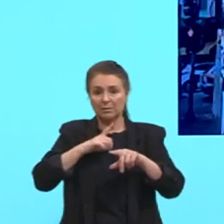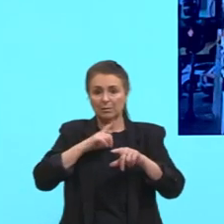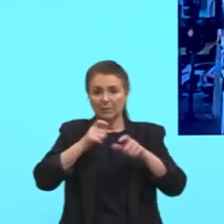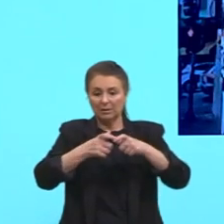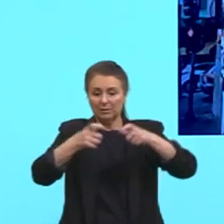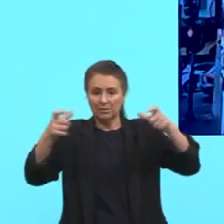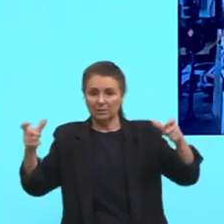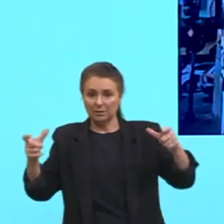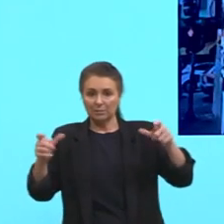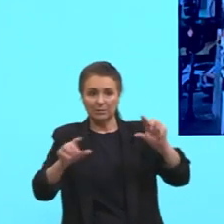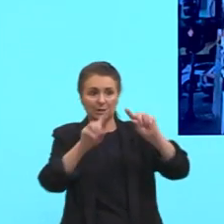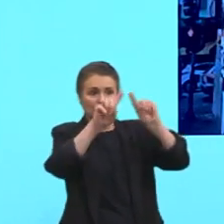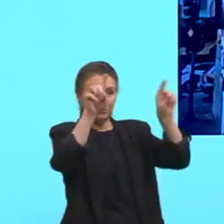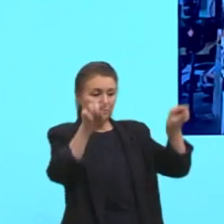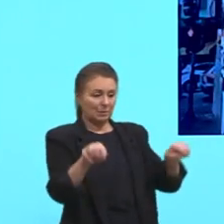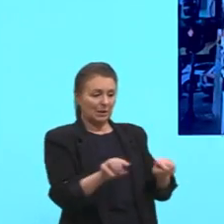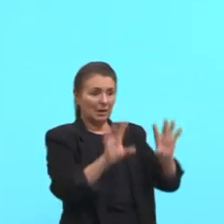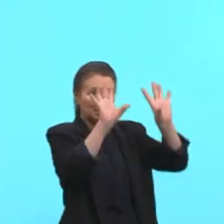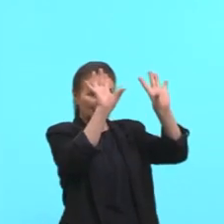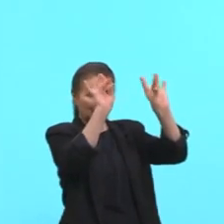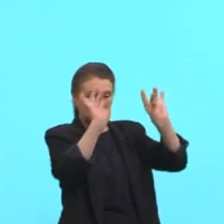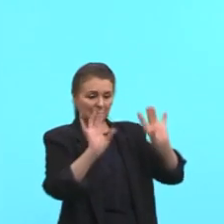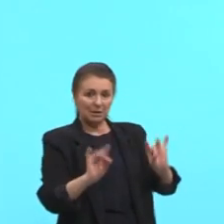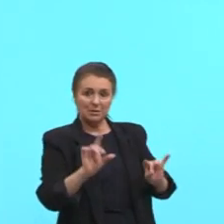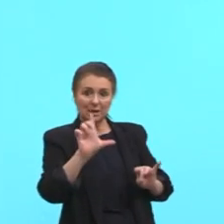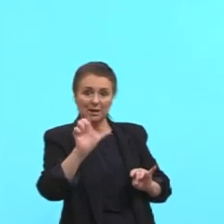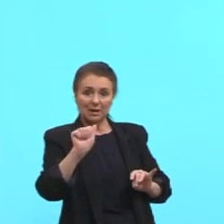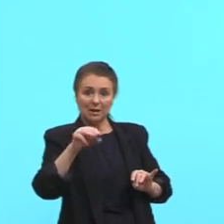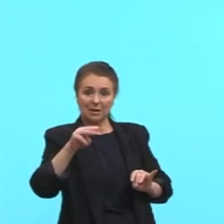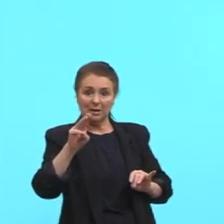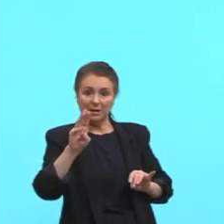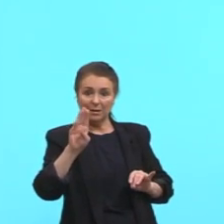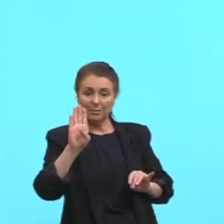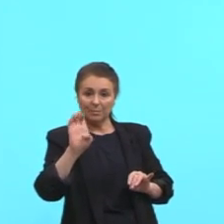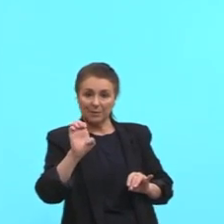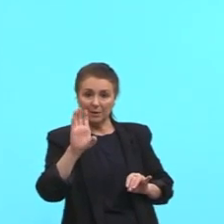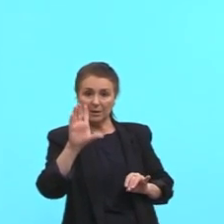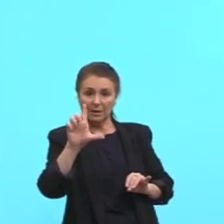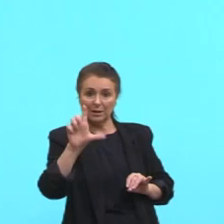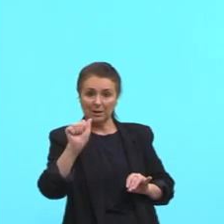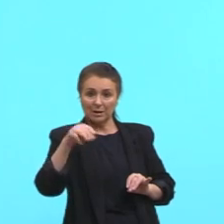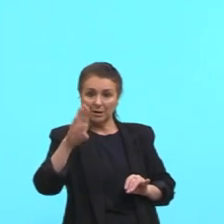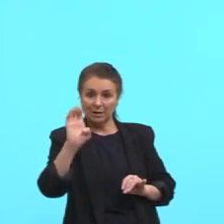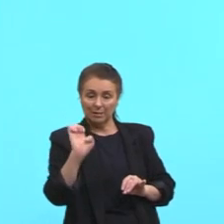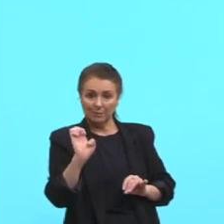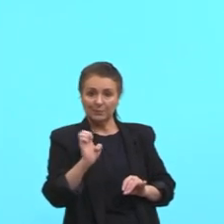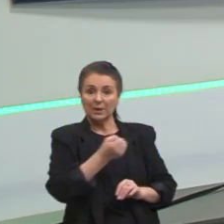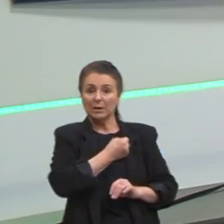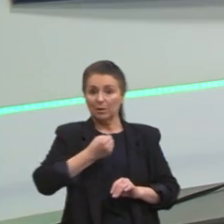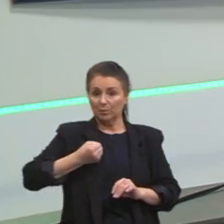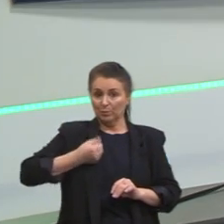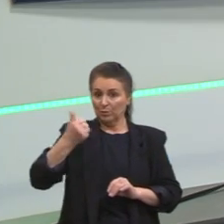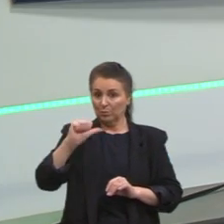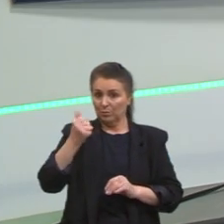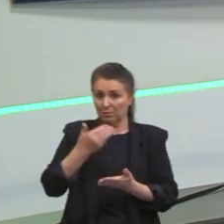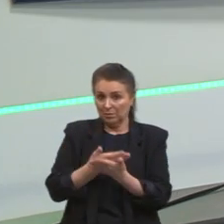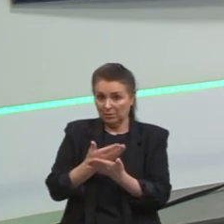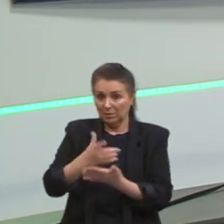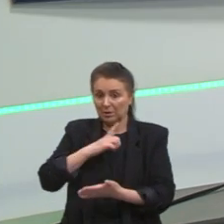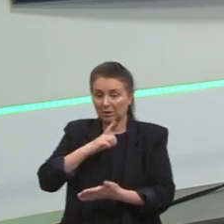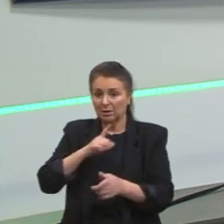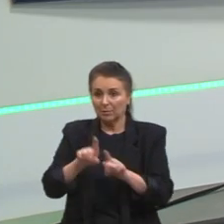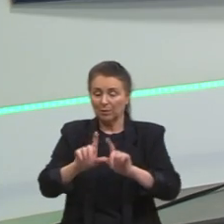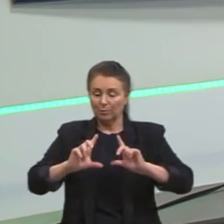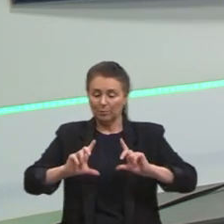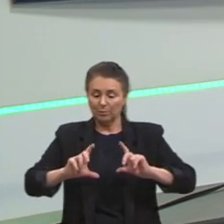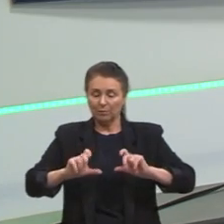do cartaz lambi-lambi. E aqui nessa questão de número 11, nós temos uma foto,